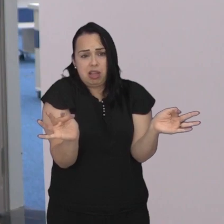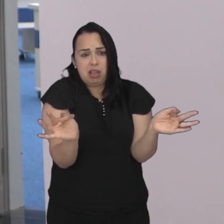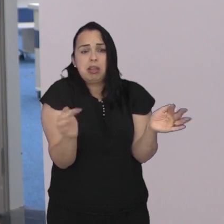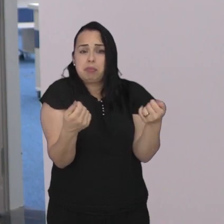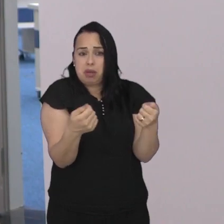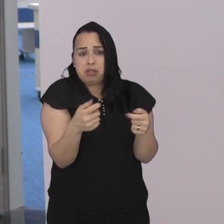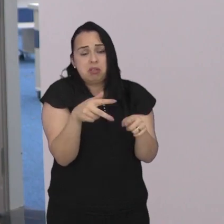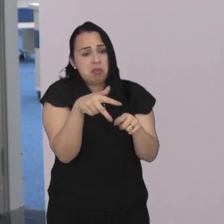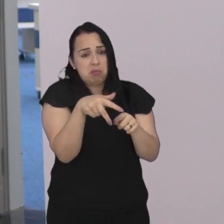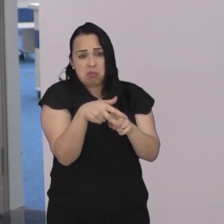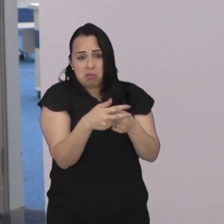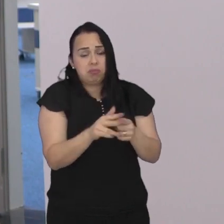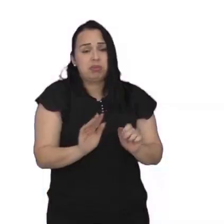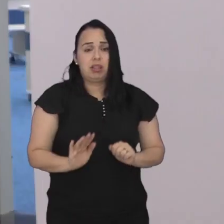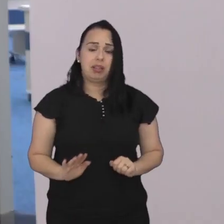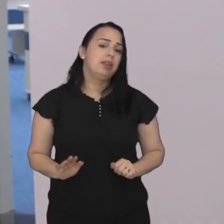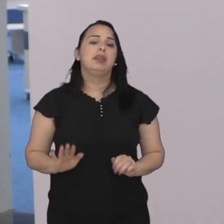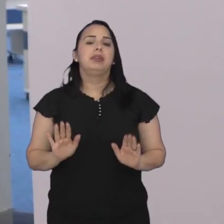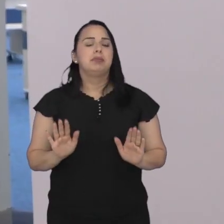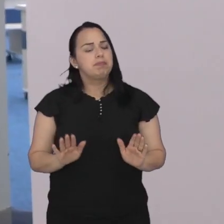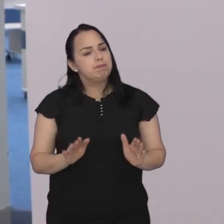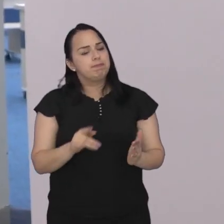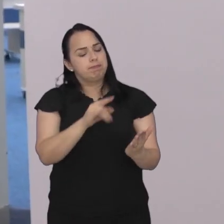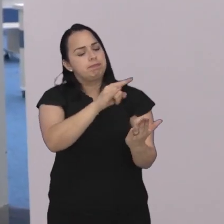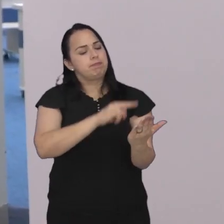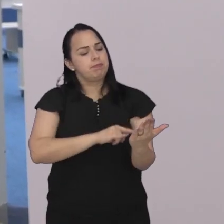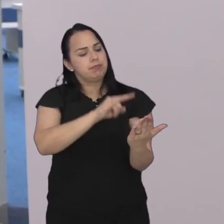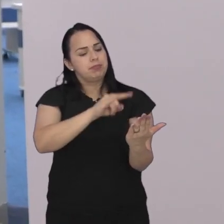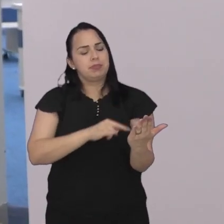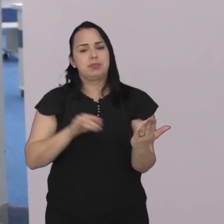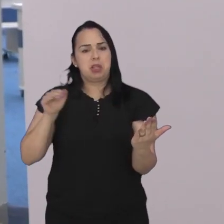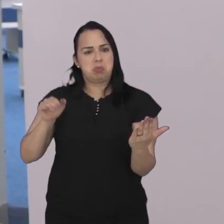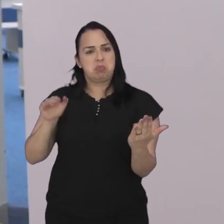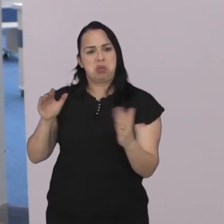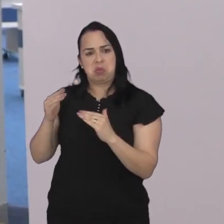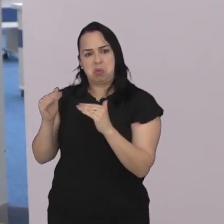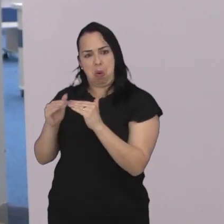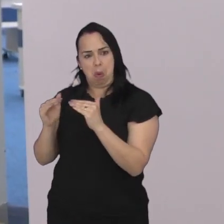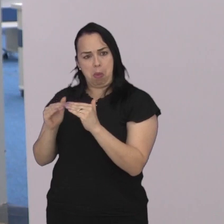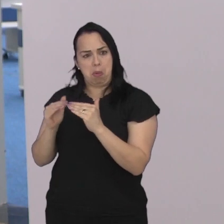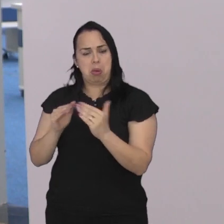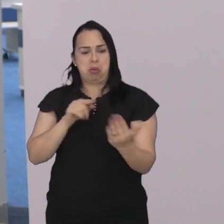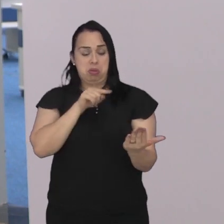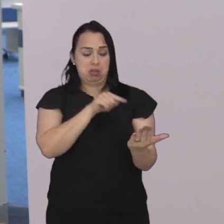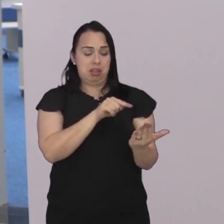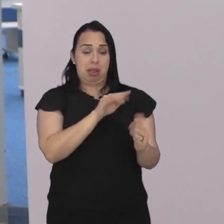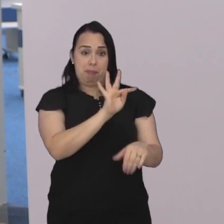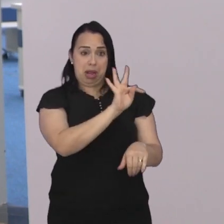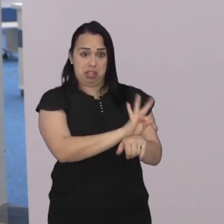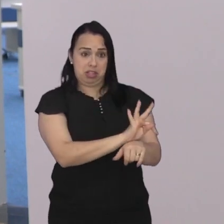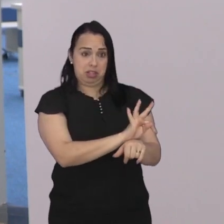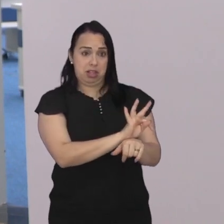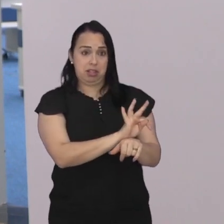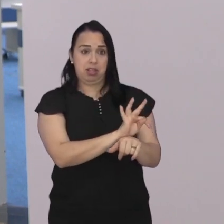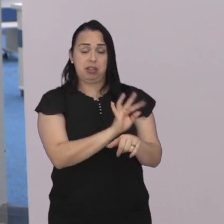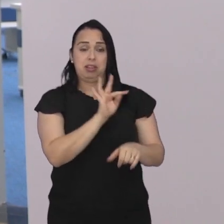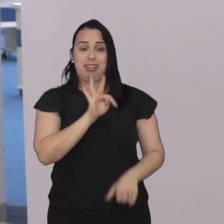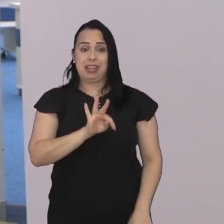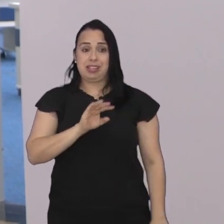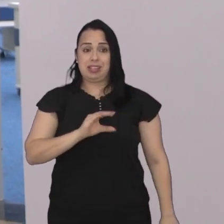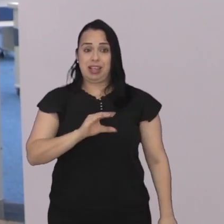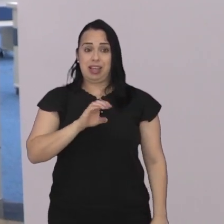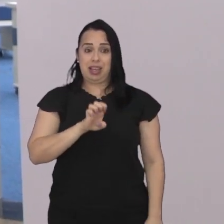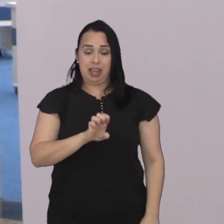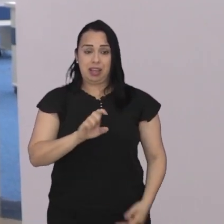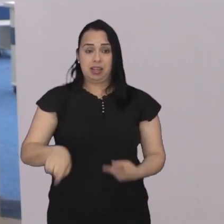simples dentro de uma execução fiscal. Diante desses dois pareceres favoráveis também, tanto da parte técnica do